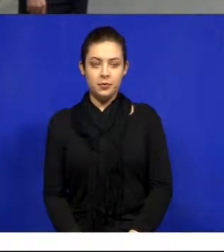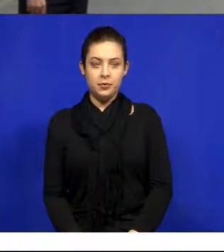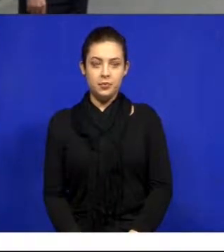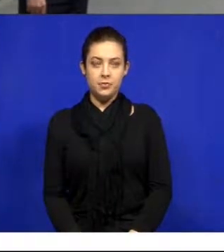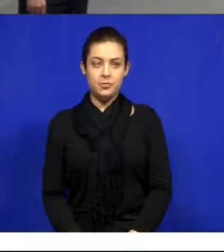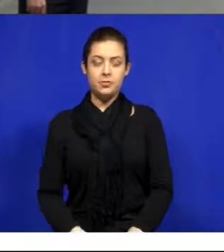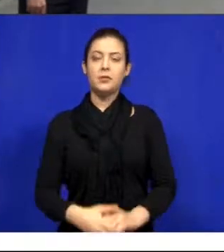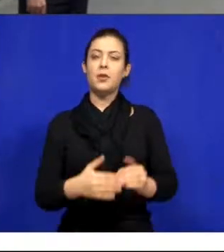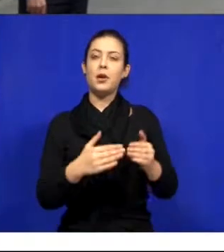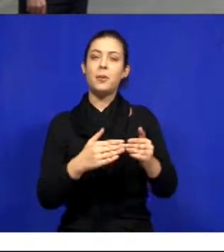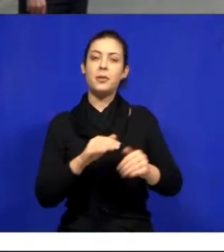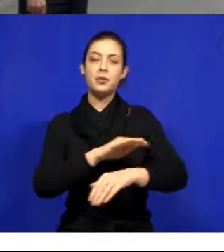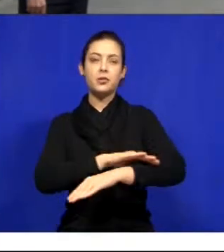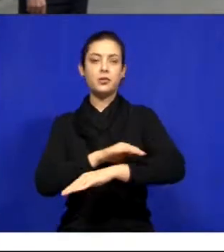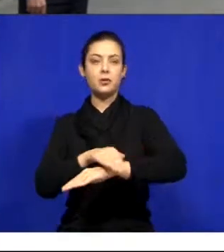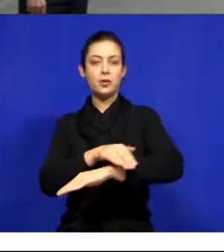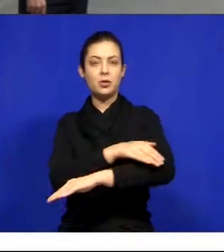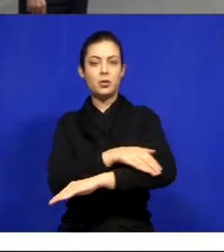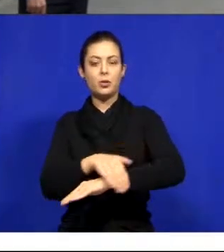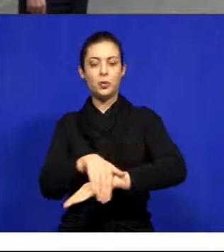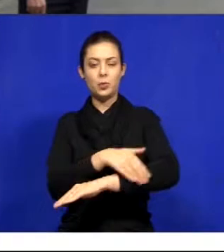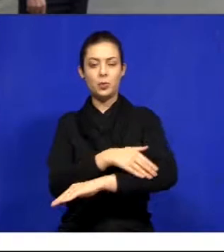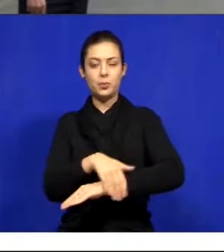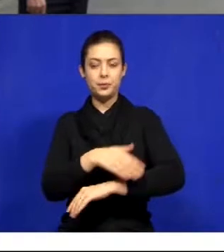Solicitei lombada na rua